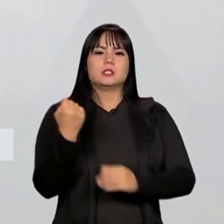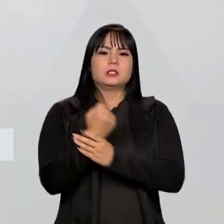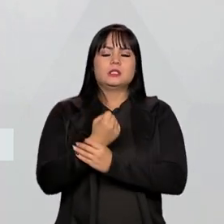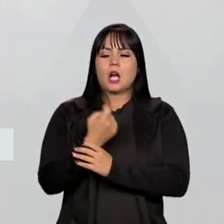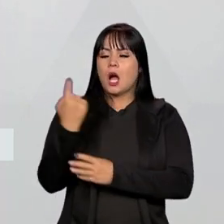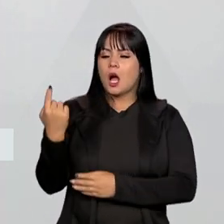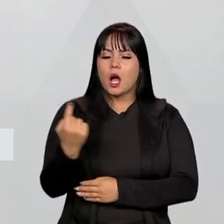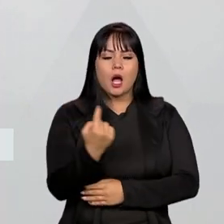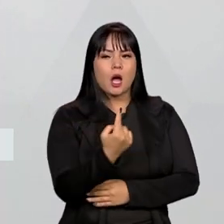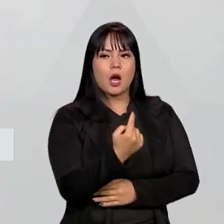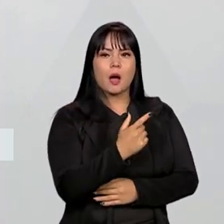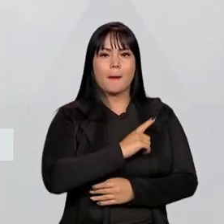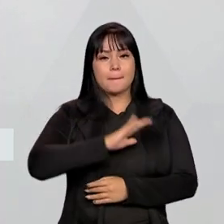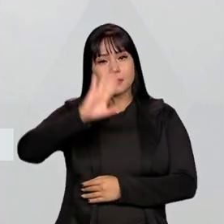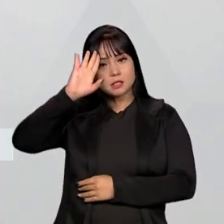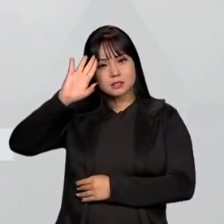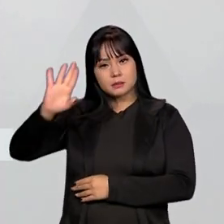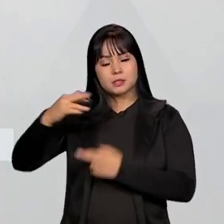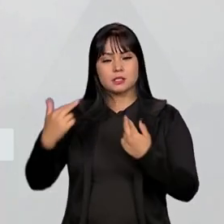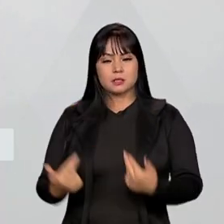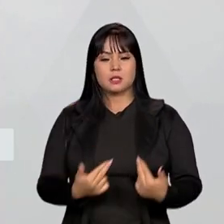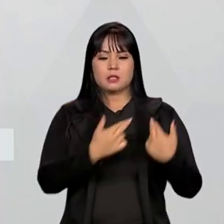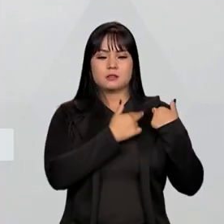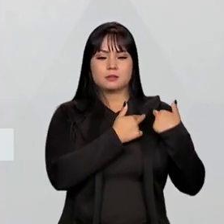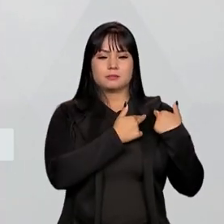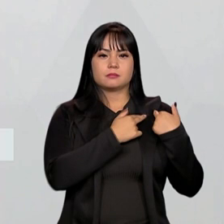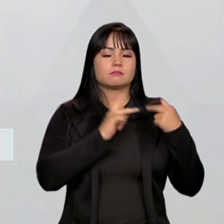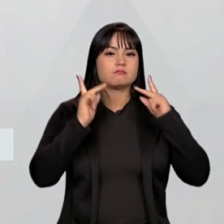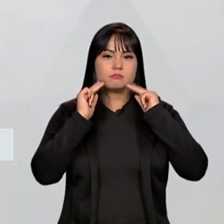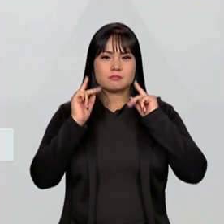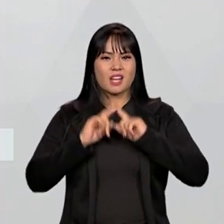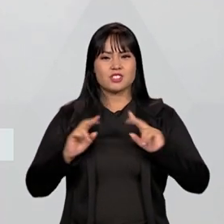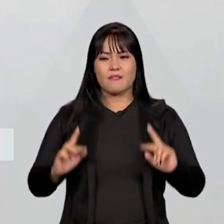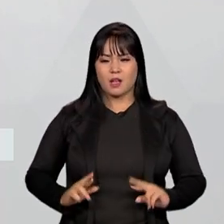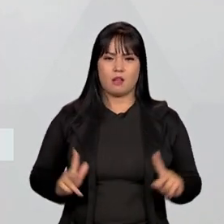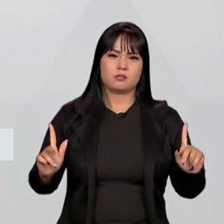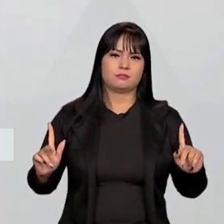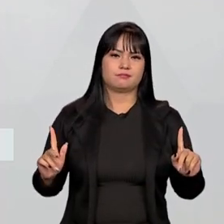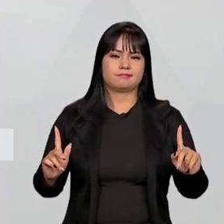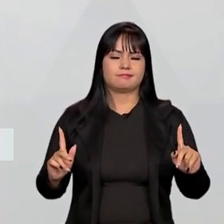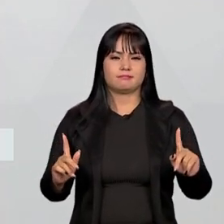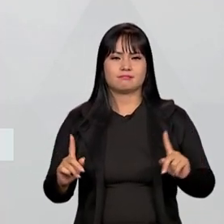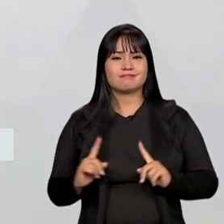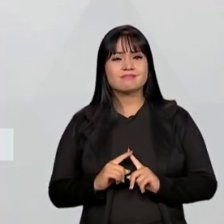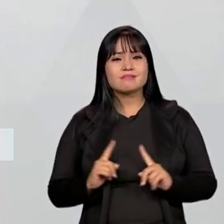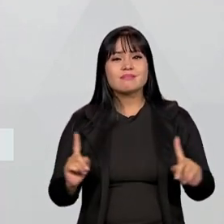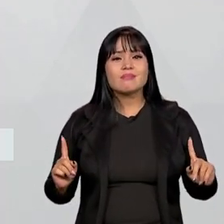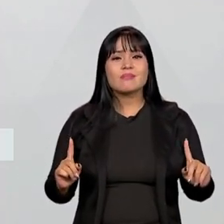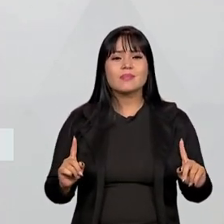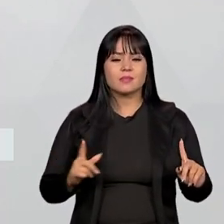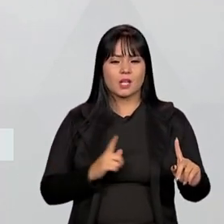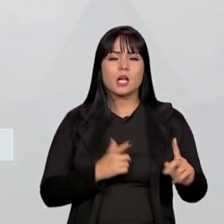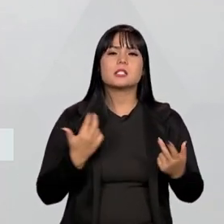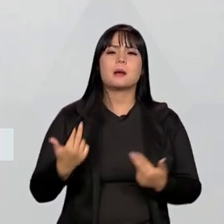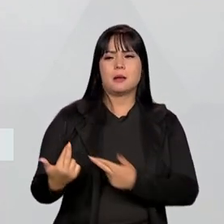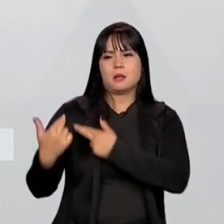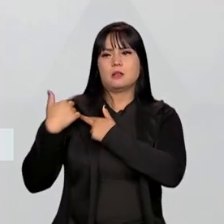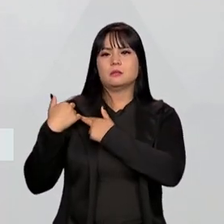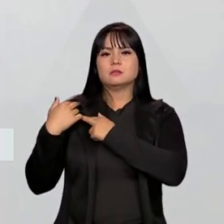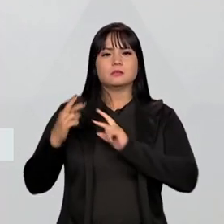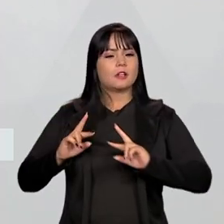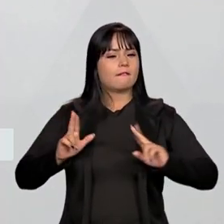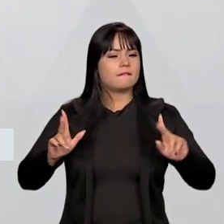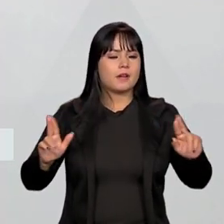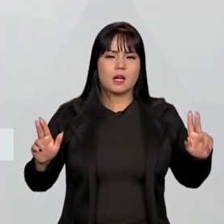a cada um o princípio das responsabilidades comuns, porém diferenciadas, mas que ter responsabilidades